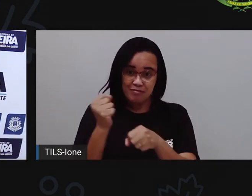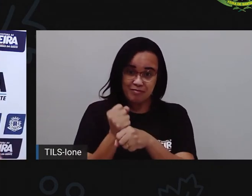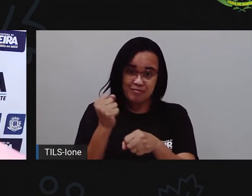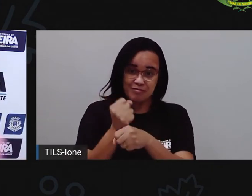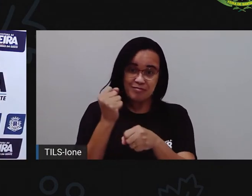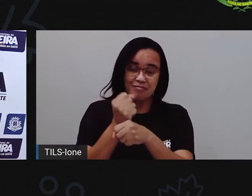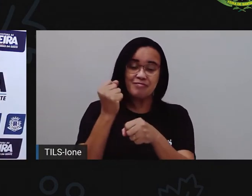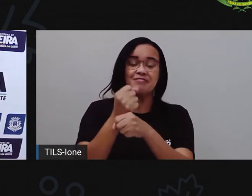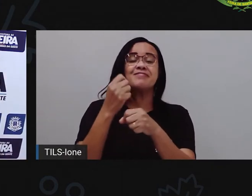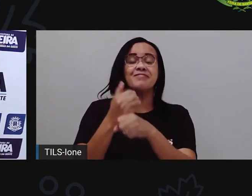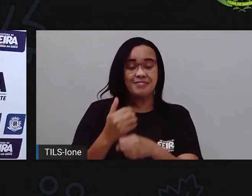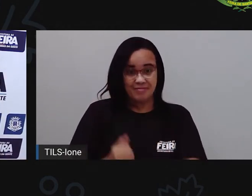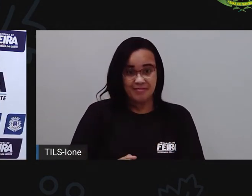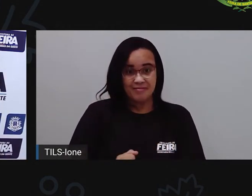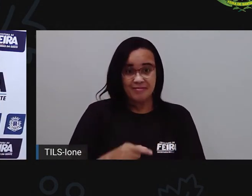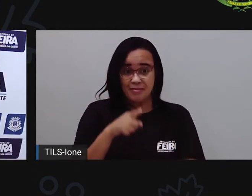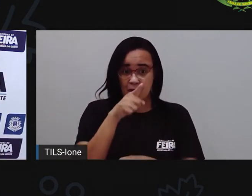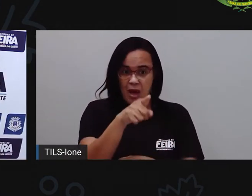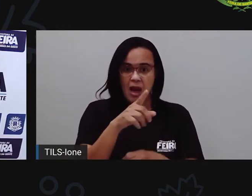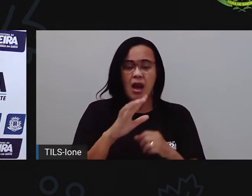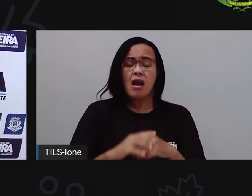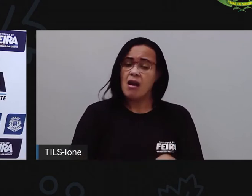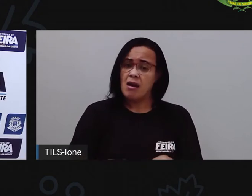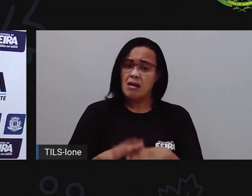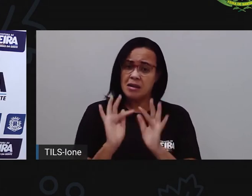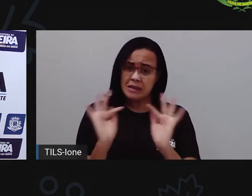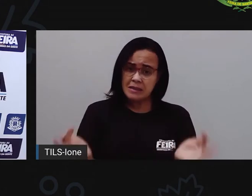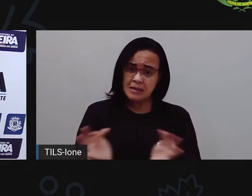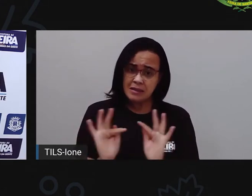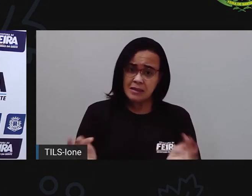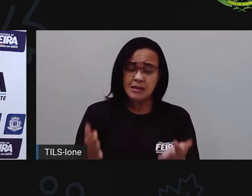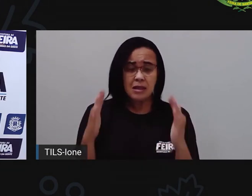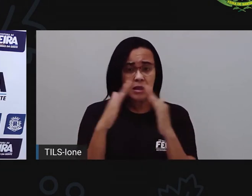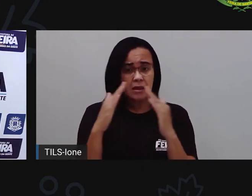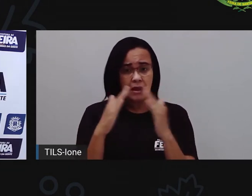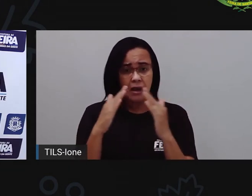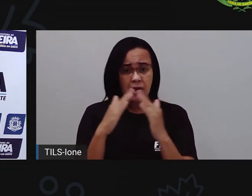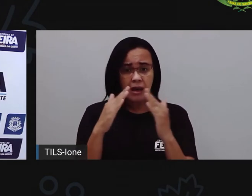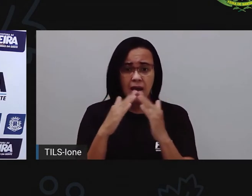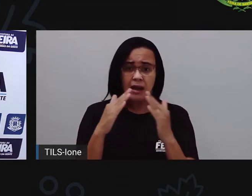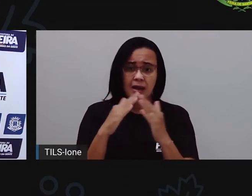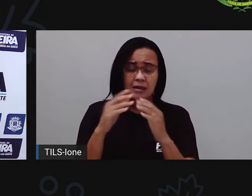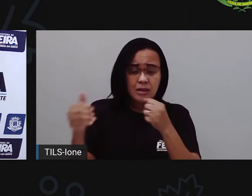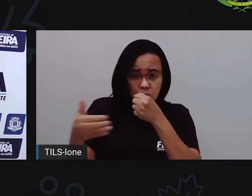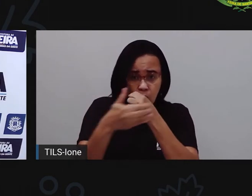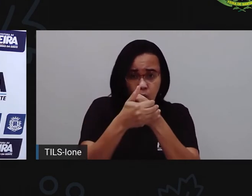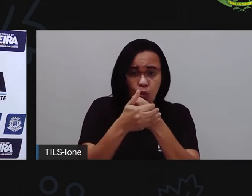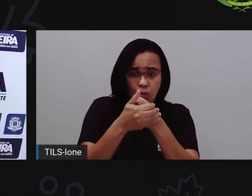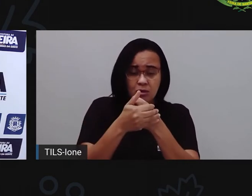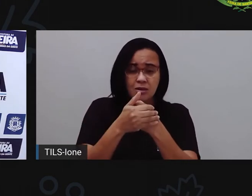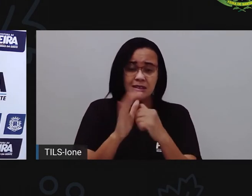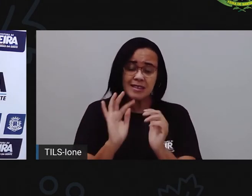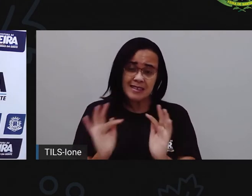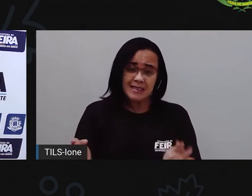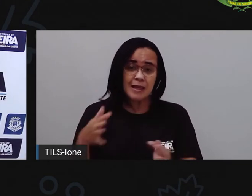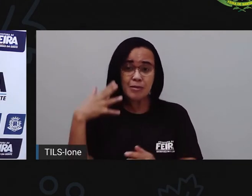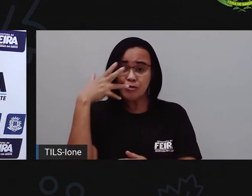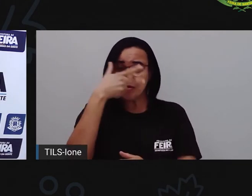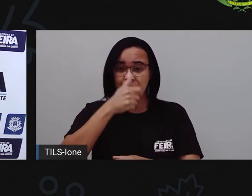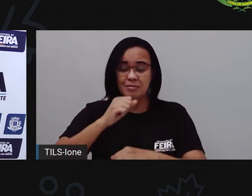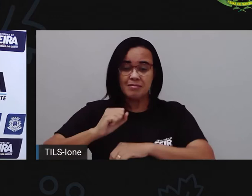singela, ó. A do sapinho. tem nada na casa dele. Fica escondido embaixo de plantinhas. Embaixo de